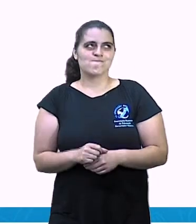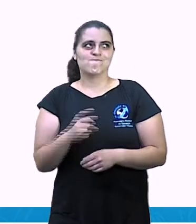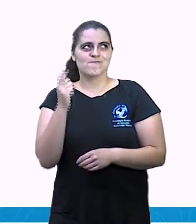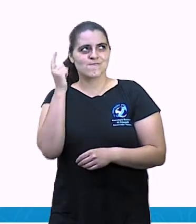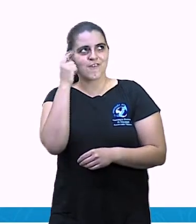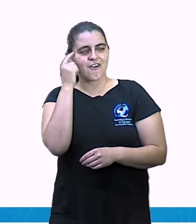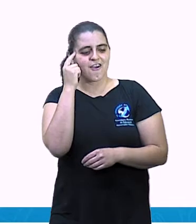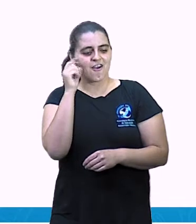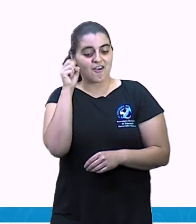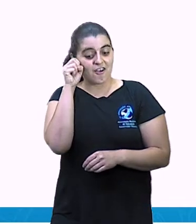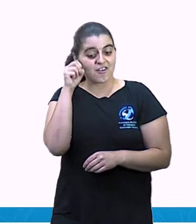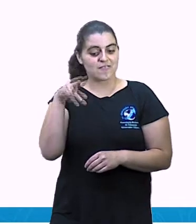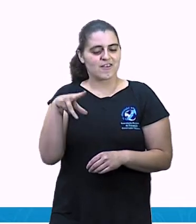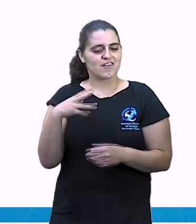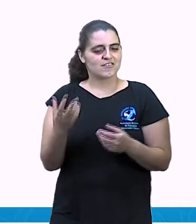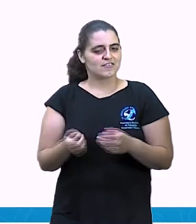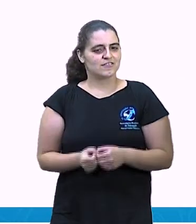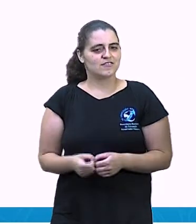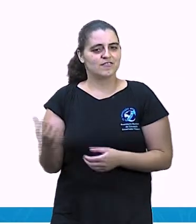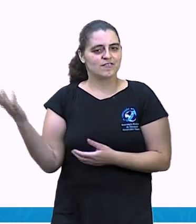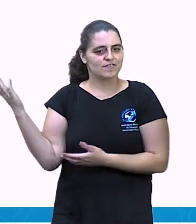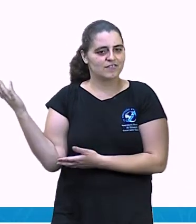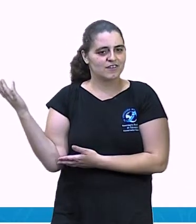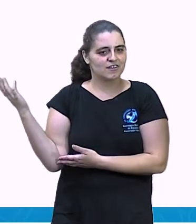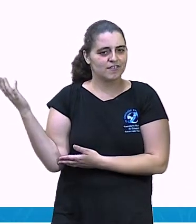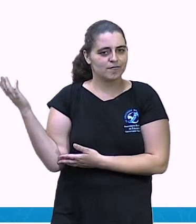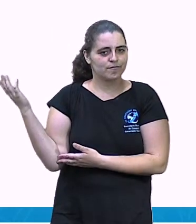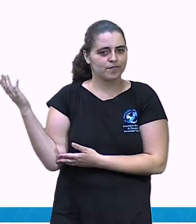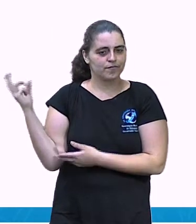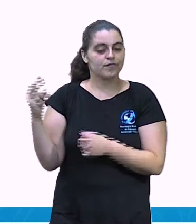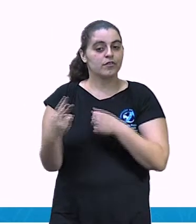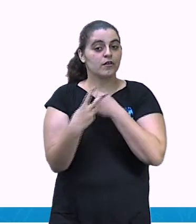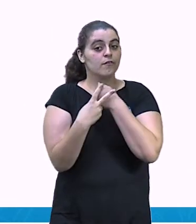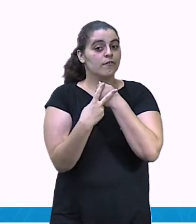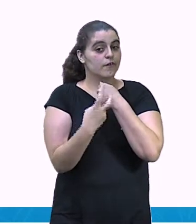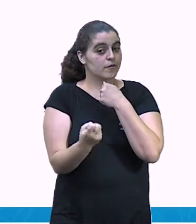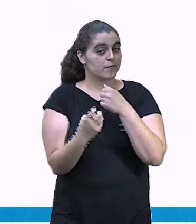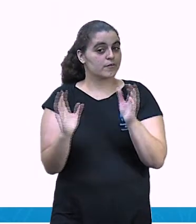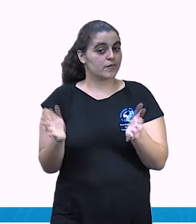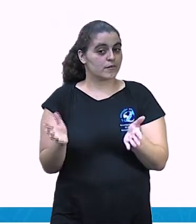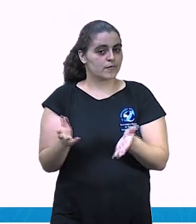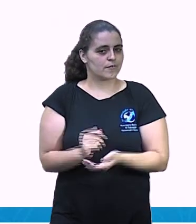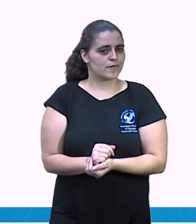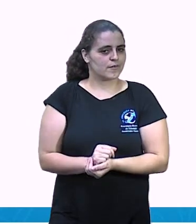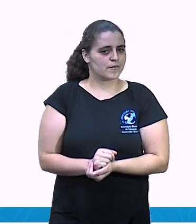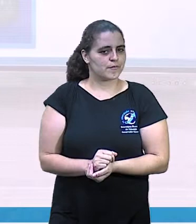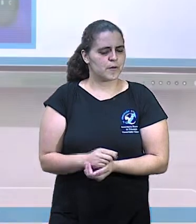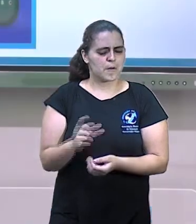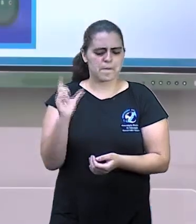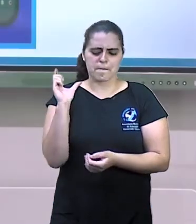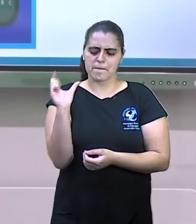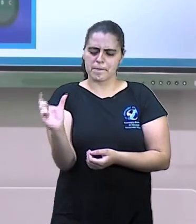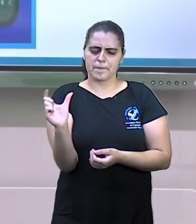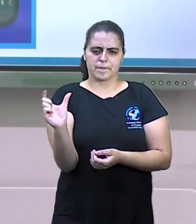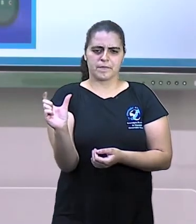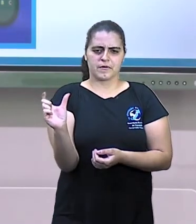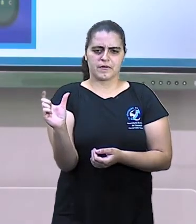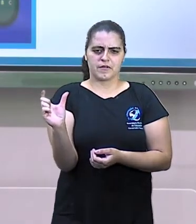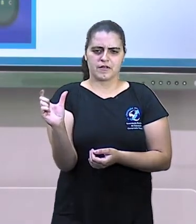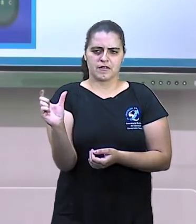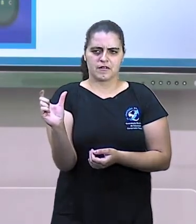bacana, no nosso assunto hoje. Que são os verbos. Mais uma palavra aí da nossa